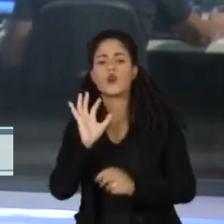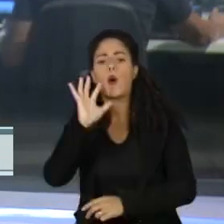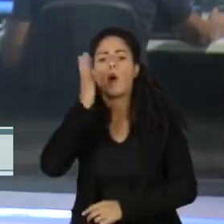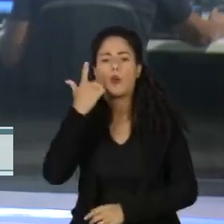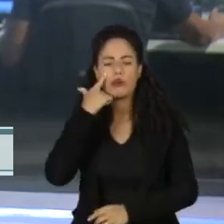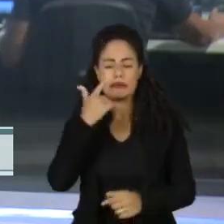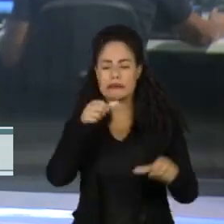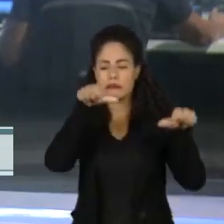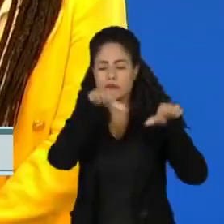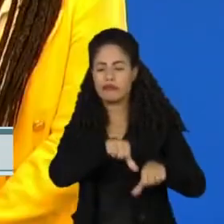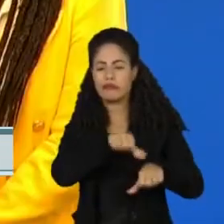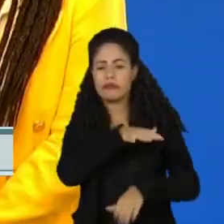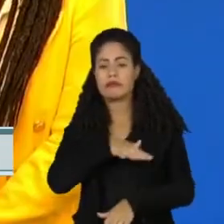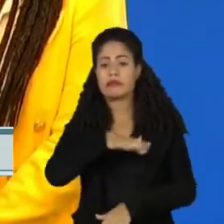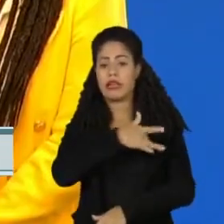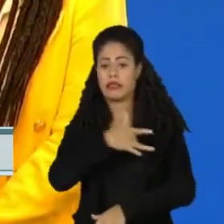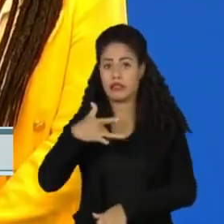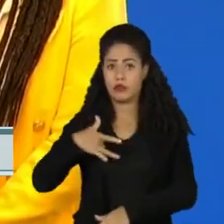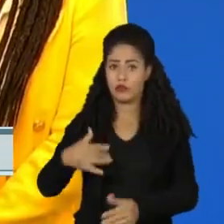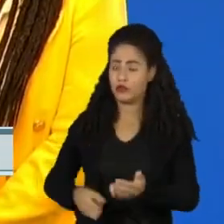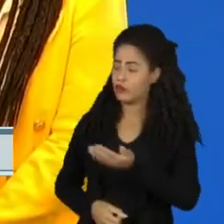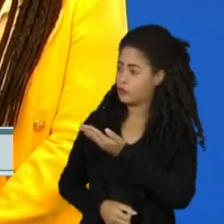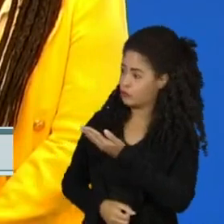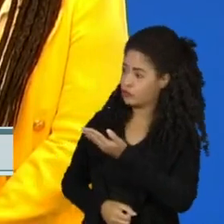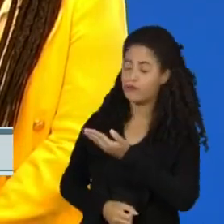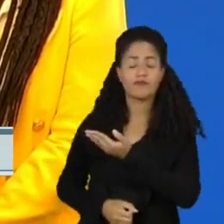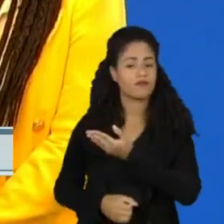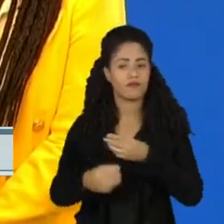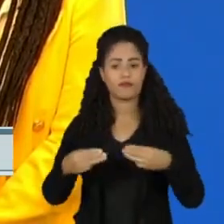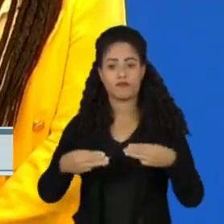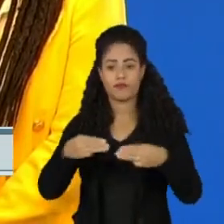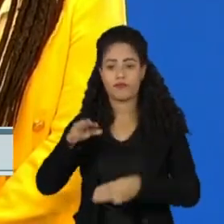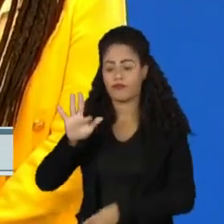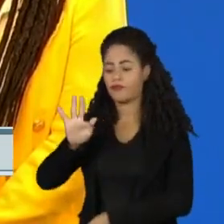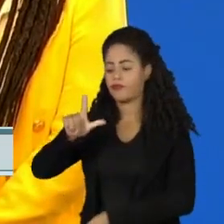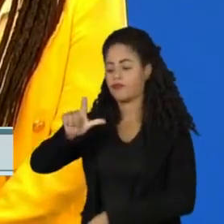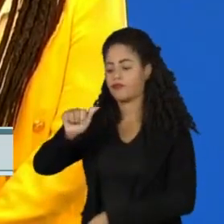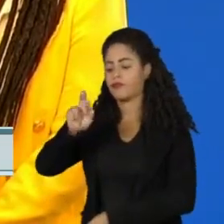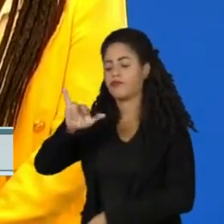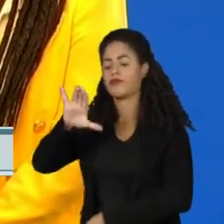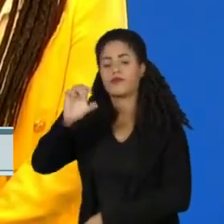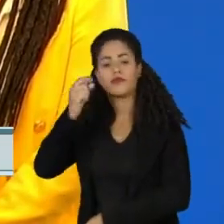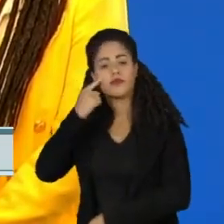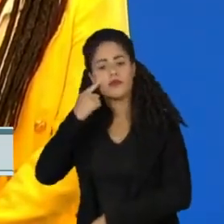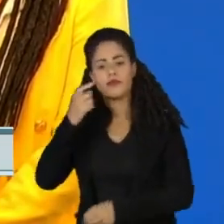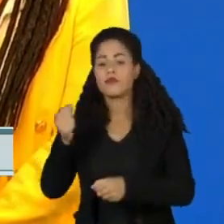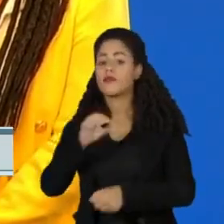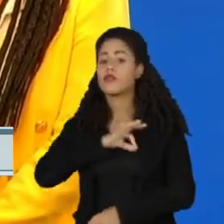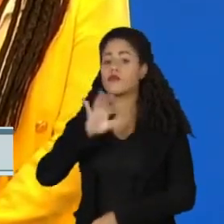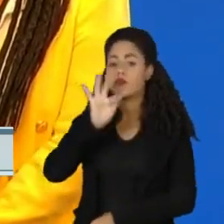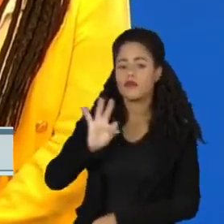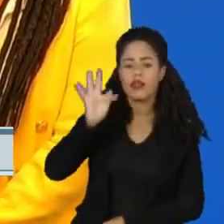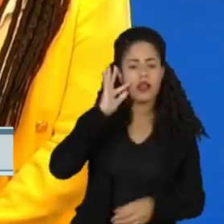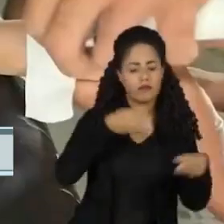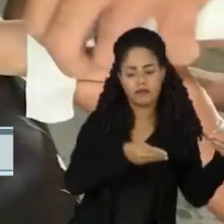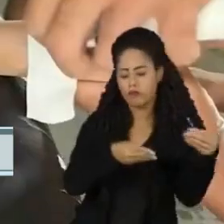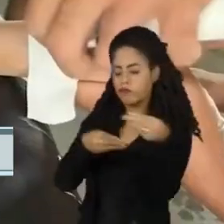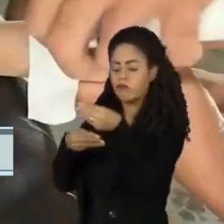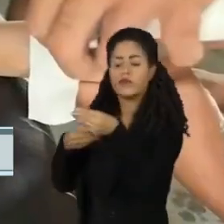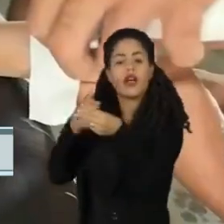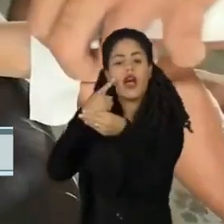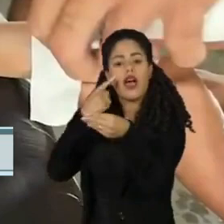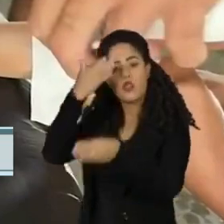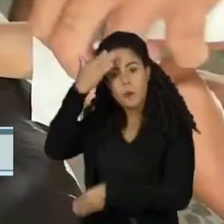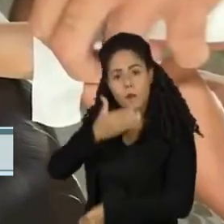com a crise humanitária. O ministro da Justiça, Flávio Dino, enviou à Polícia Federal ofício afirmando que